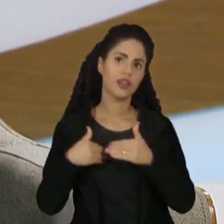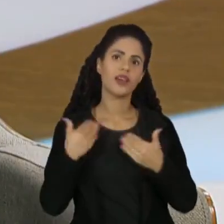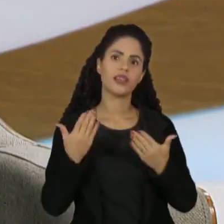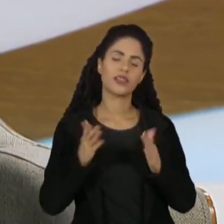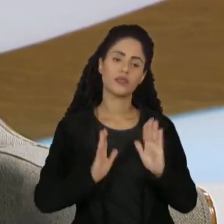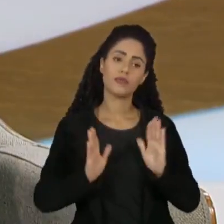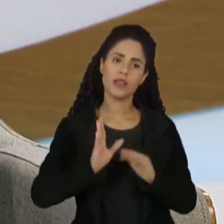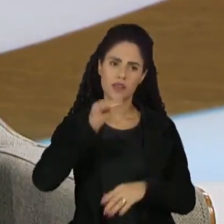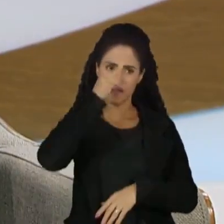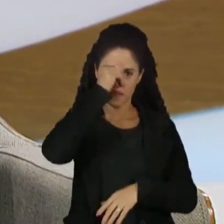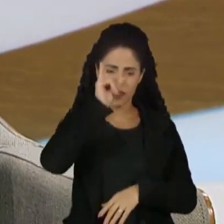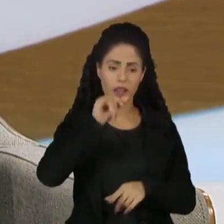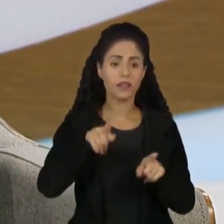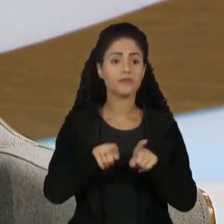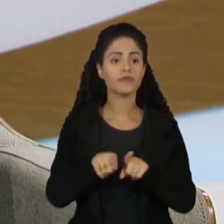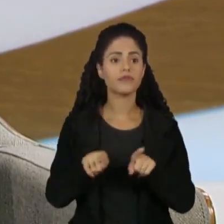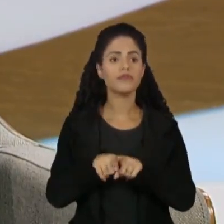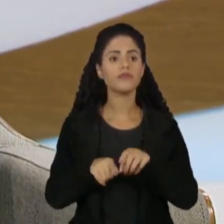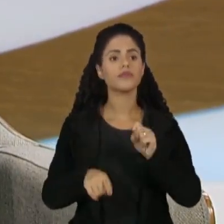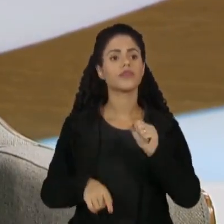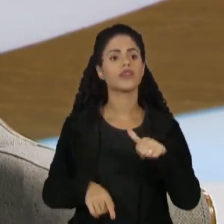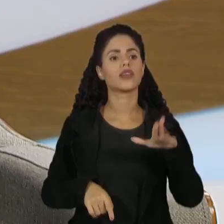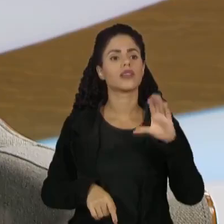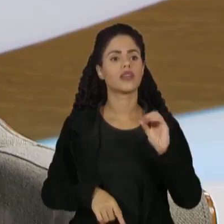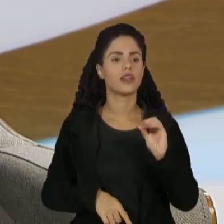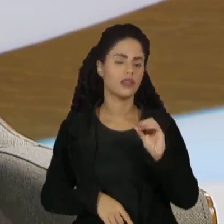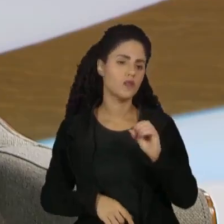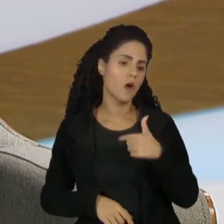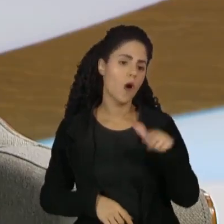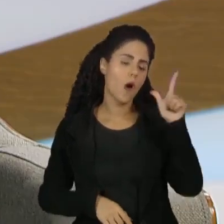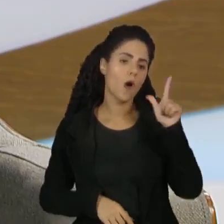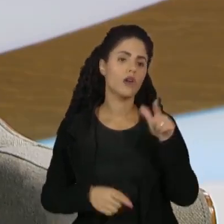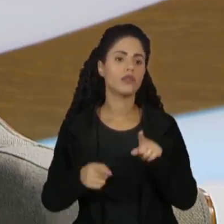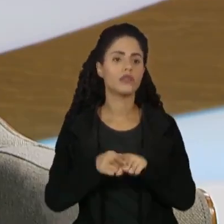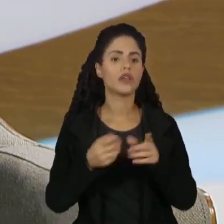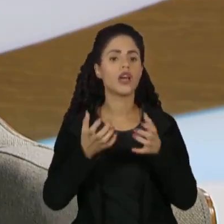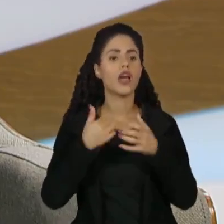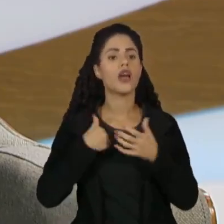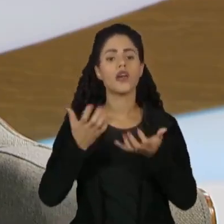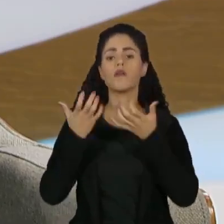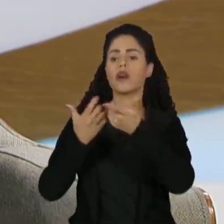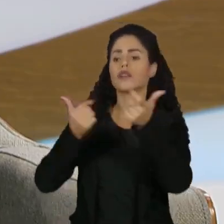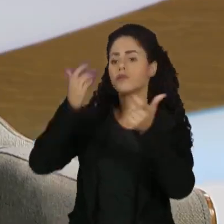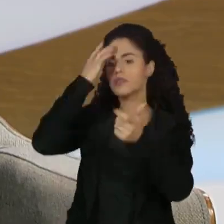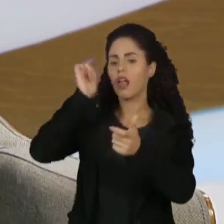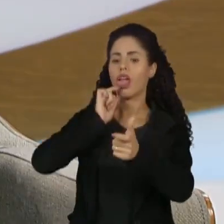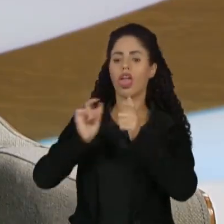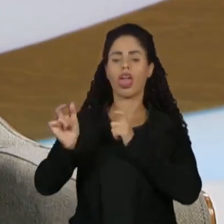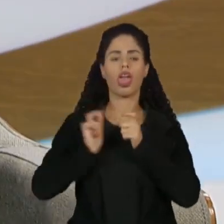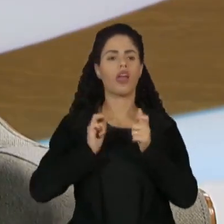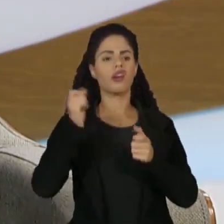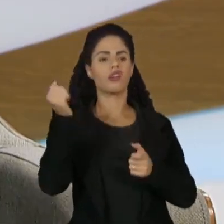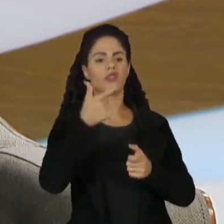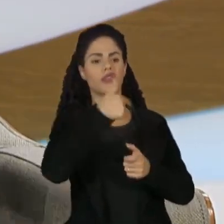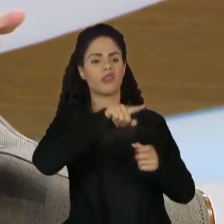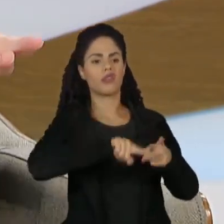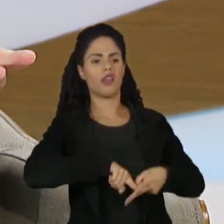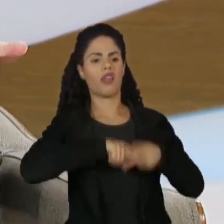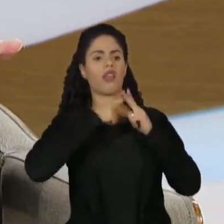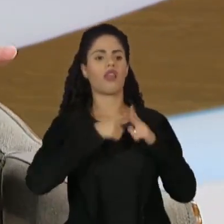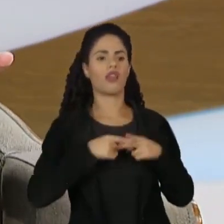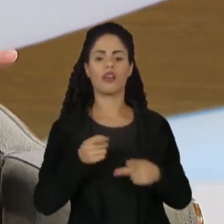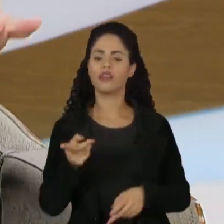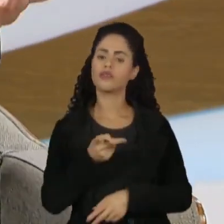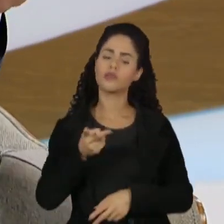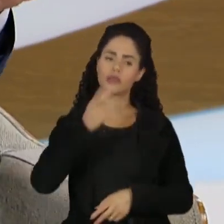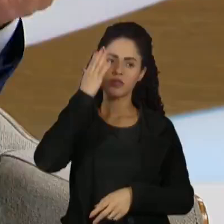demais. E, de outro lado, Santo Agostinho dizia, prefiro os que me criticam porque me corrigem. Então, são dois